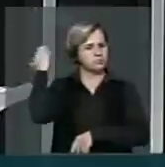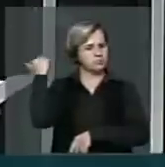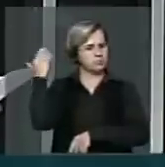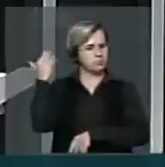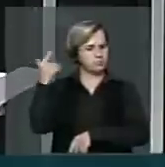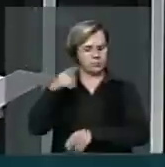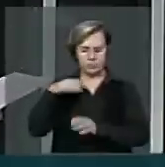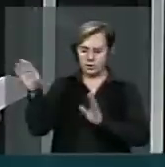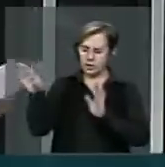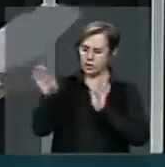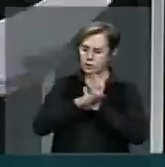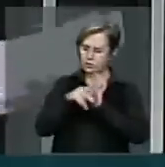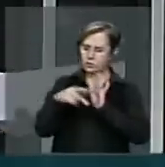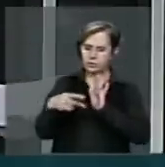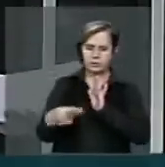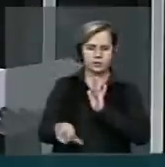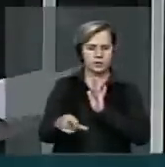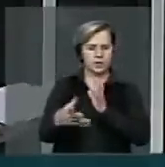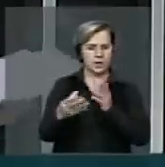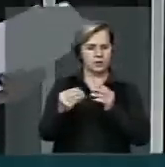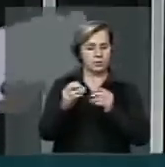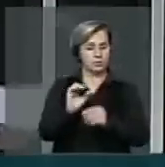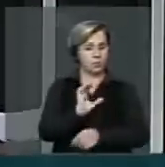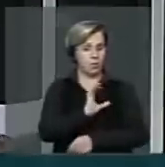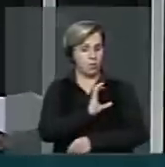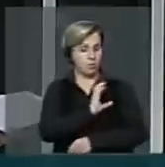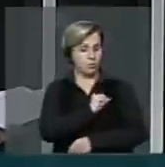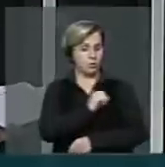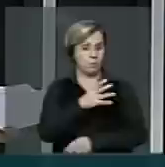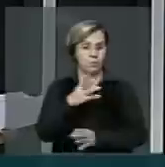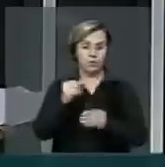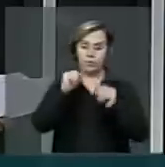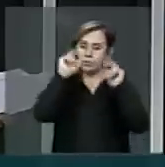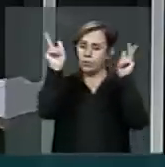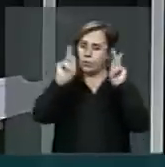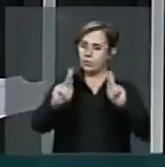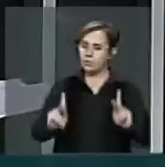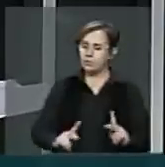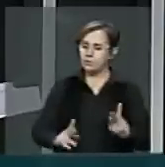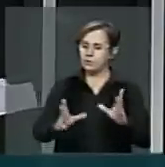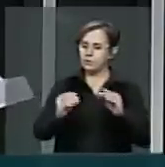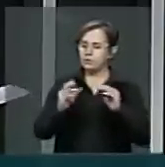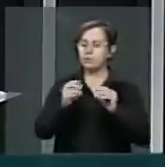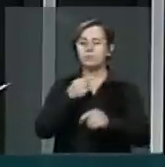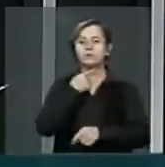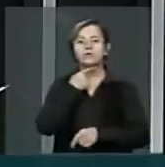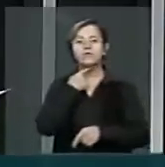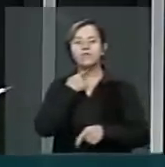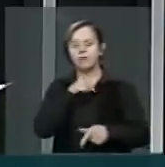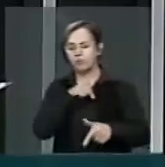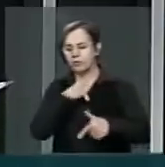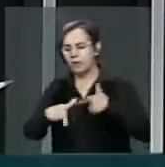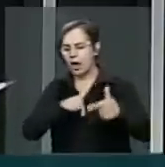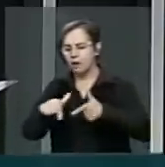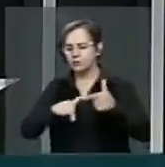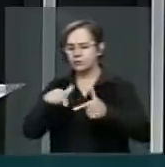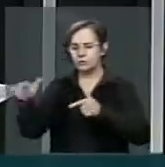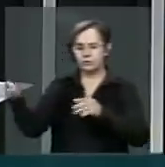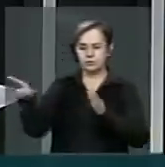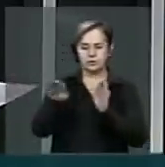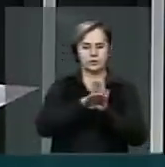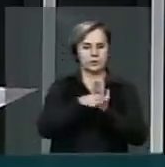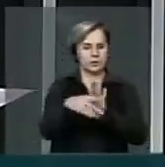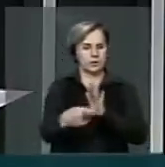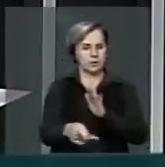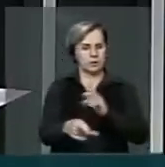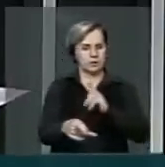chegado com muito amor com muita paz e com muita vontade de trabalhar que deram